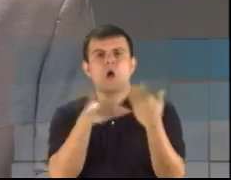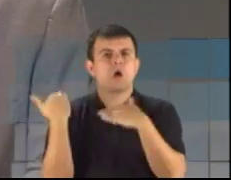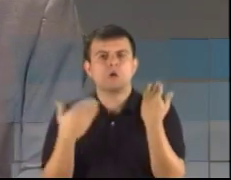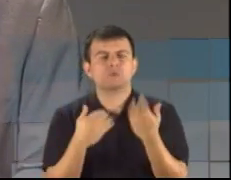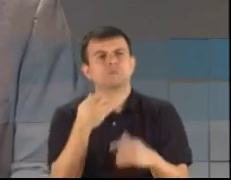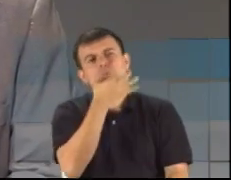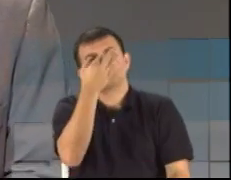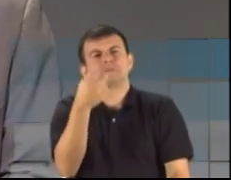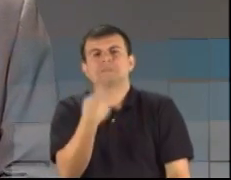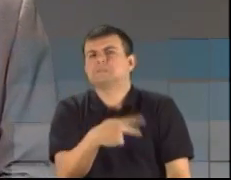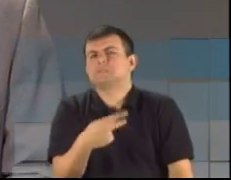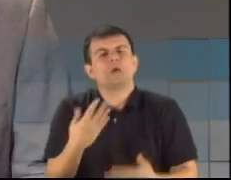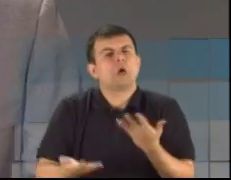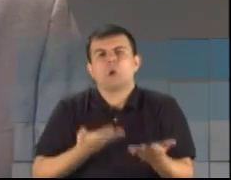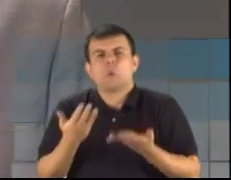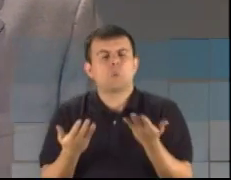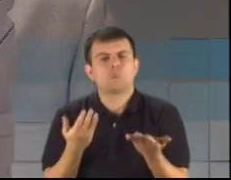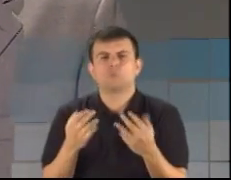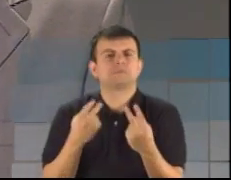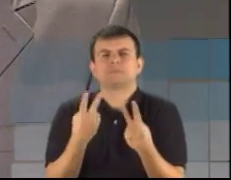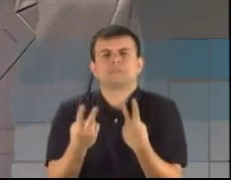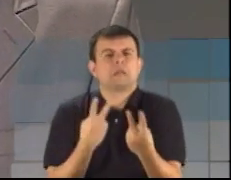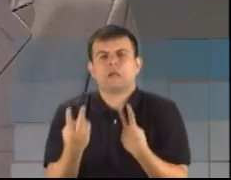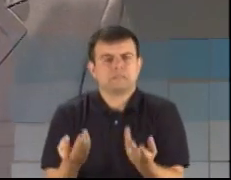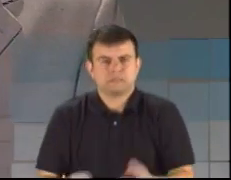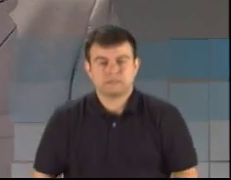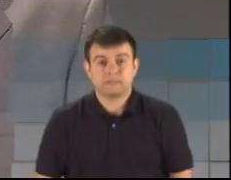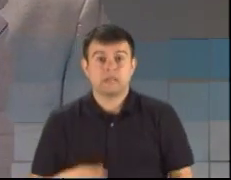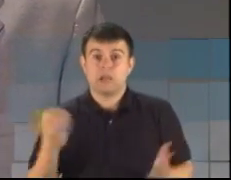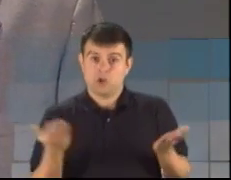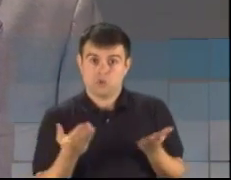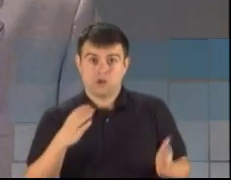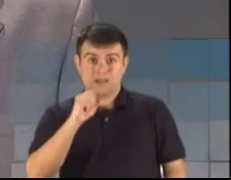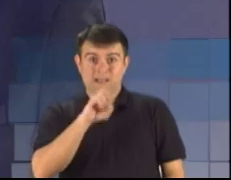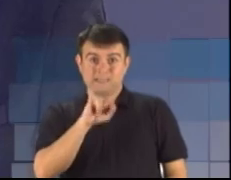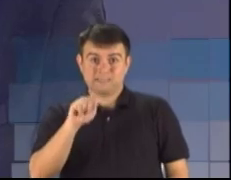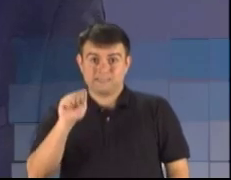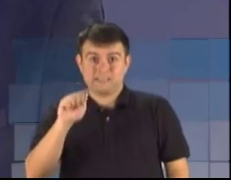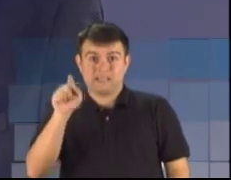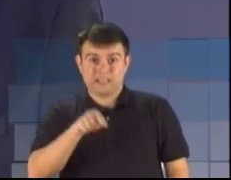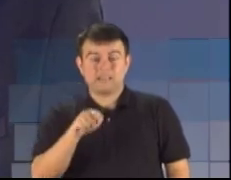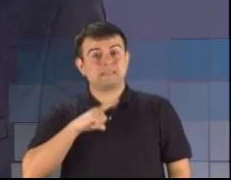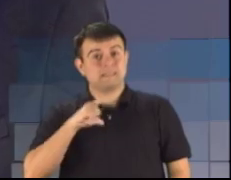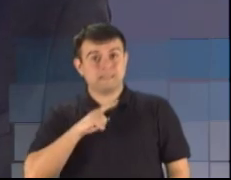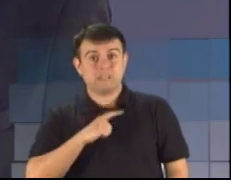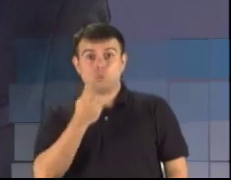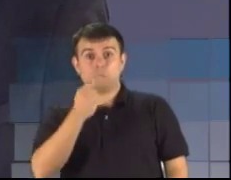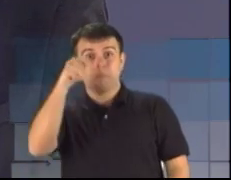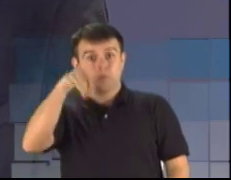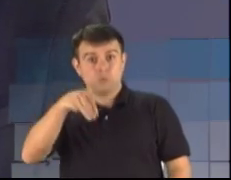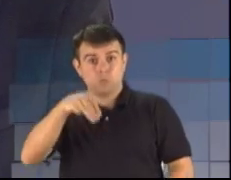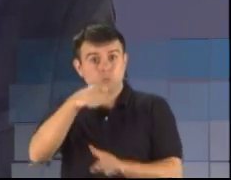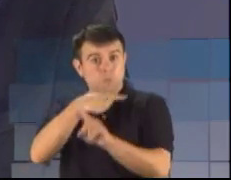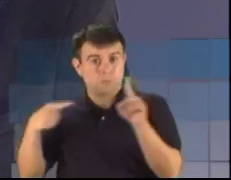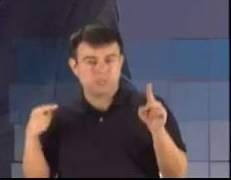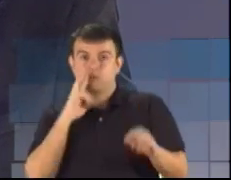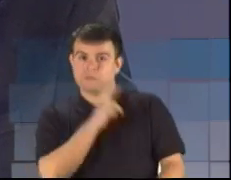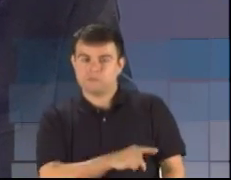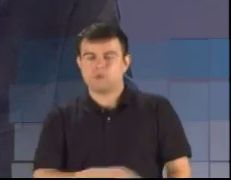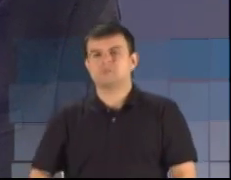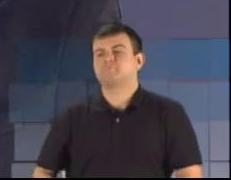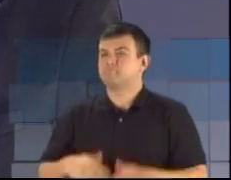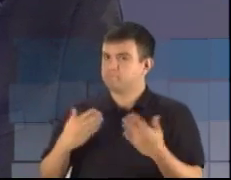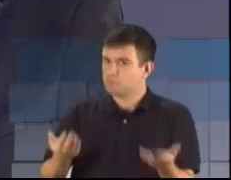gaúchas? candidato Cassiá Carpes tem um minuto e meio para a resposta. Bom, eu agradeço a pergunta.